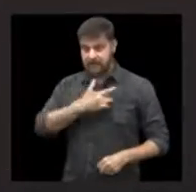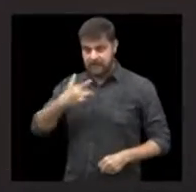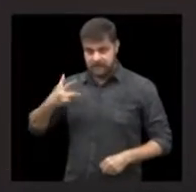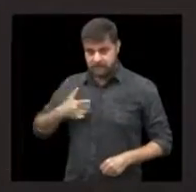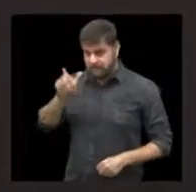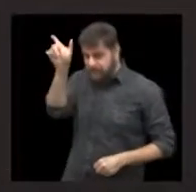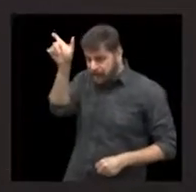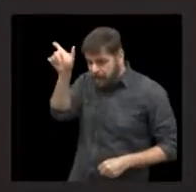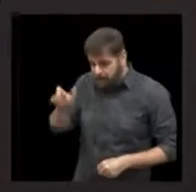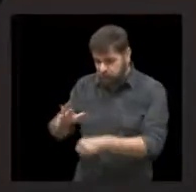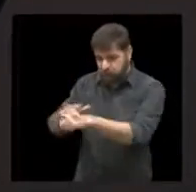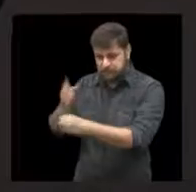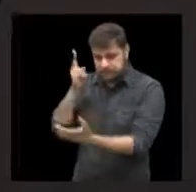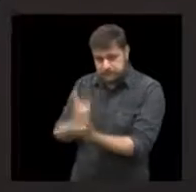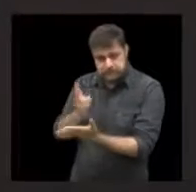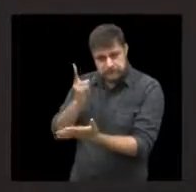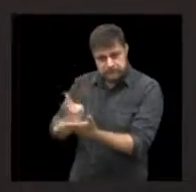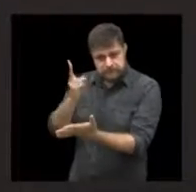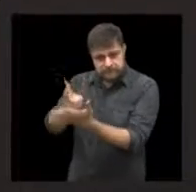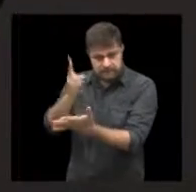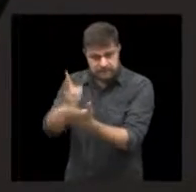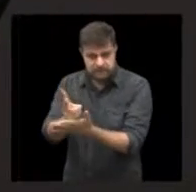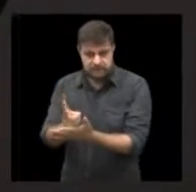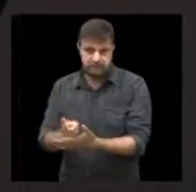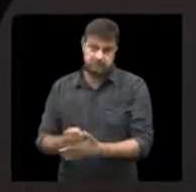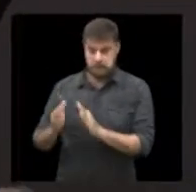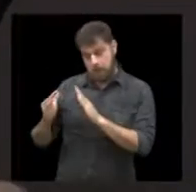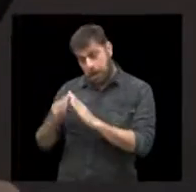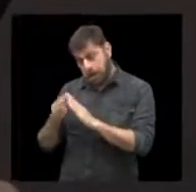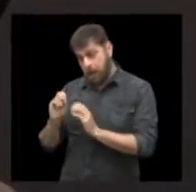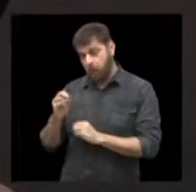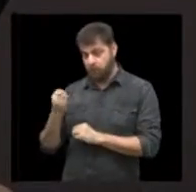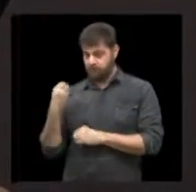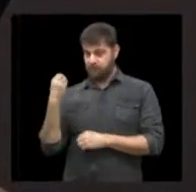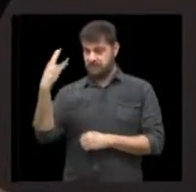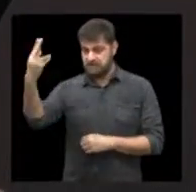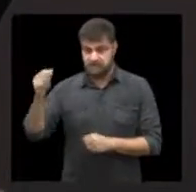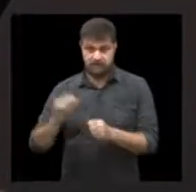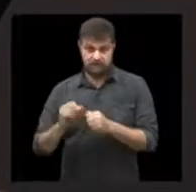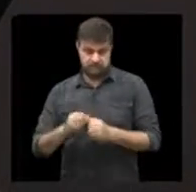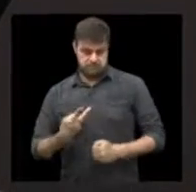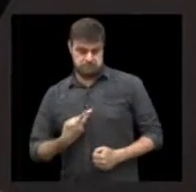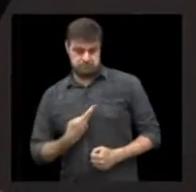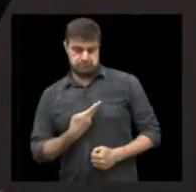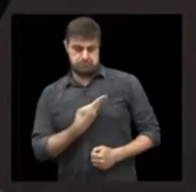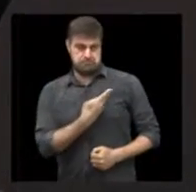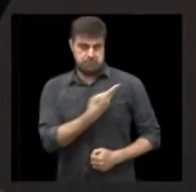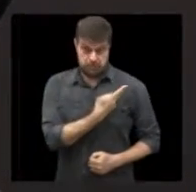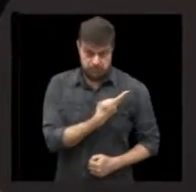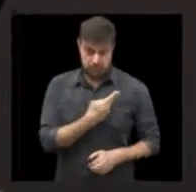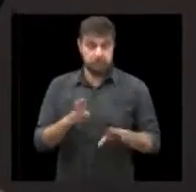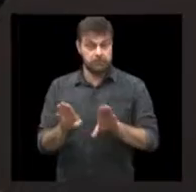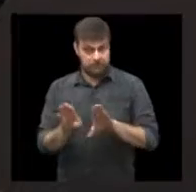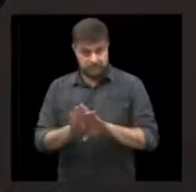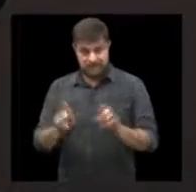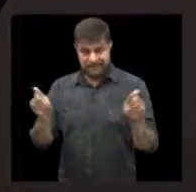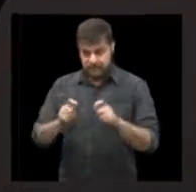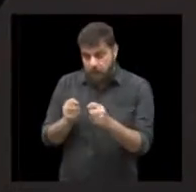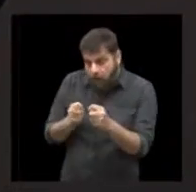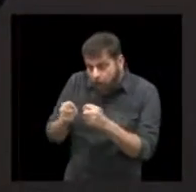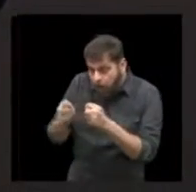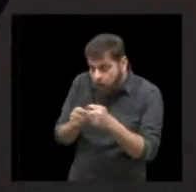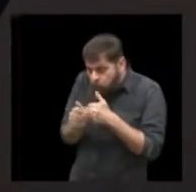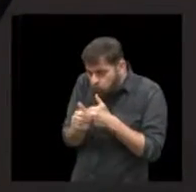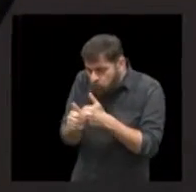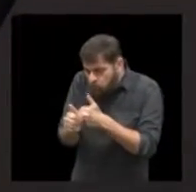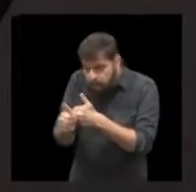de pacientes crônicos em viagem ou dentro de suas casas pós-operatório de cirurgias cardíacas ou de outras determinadas cirurgias que necessitam